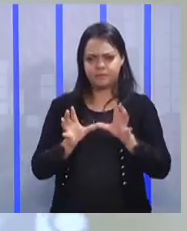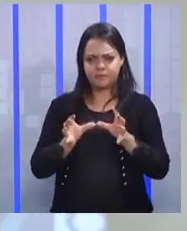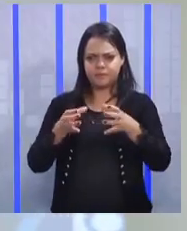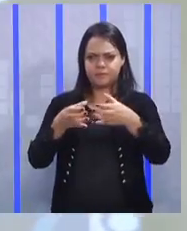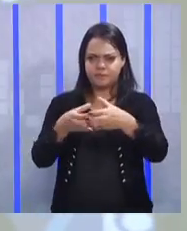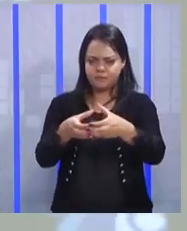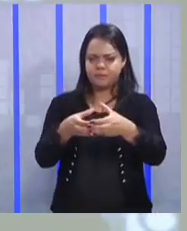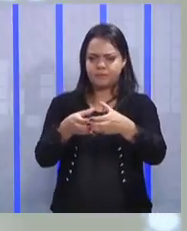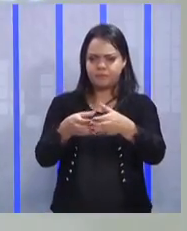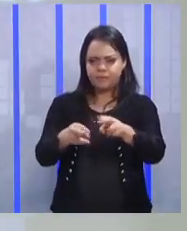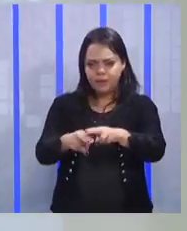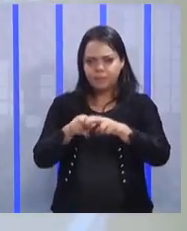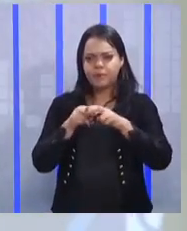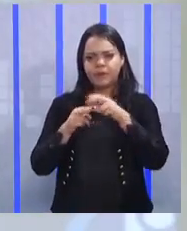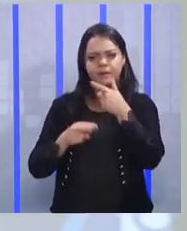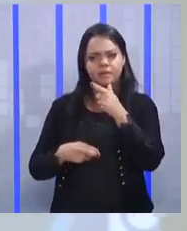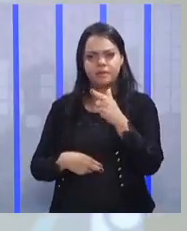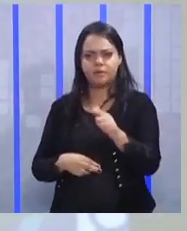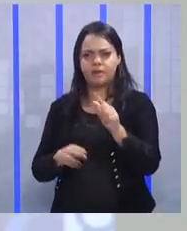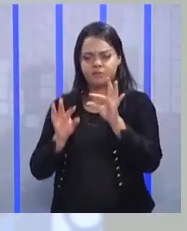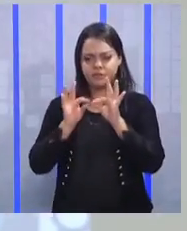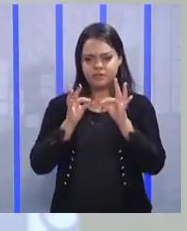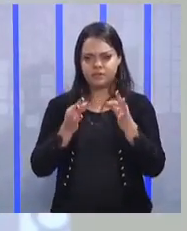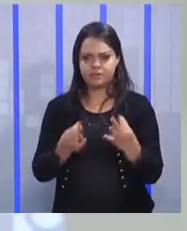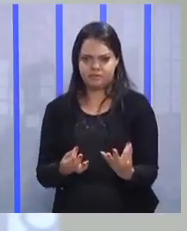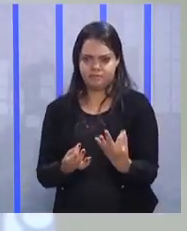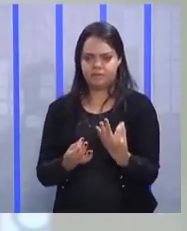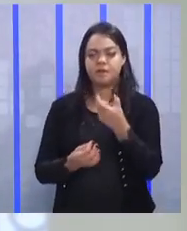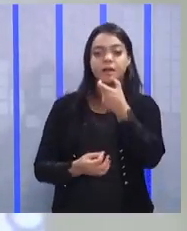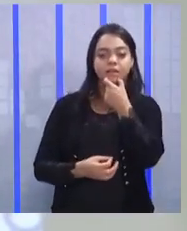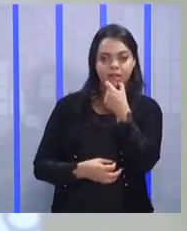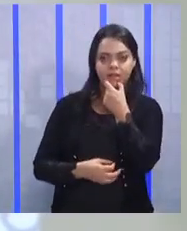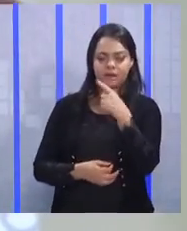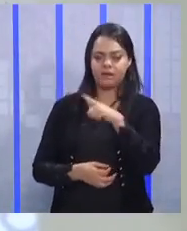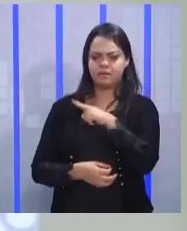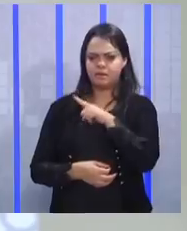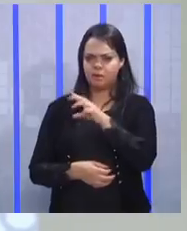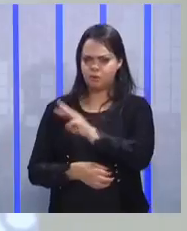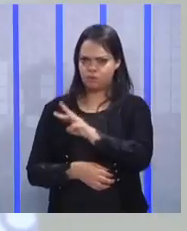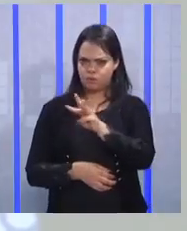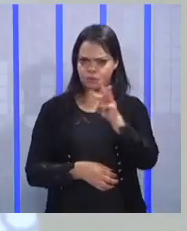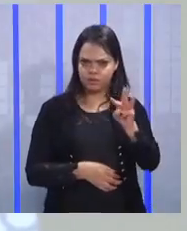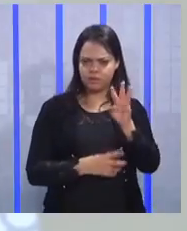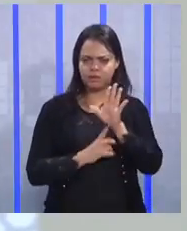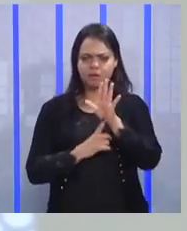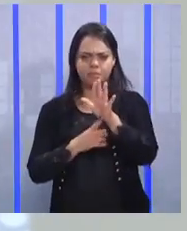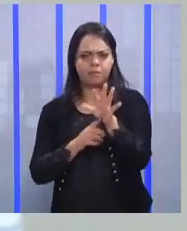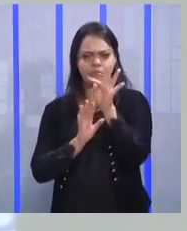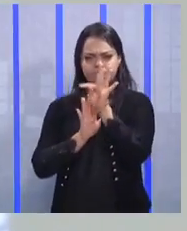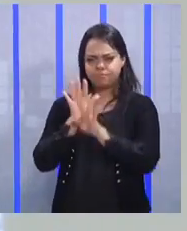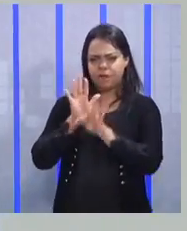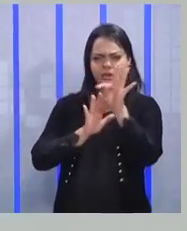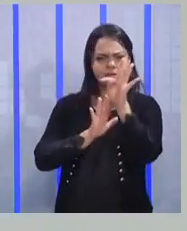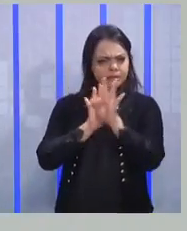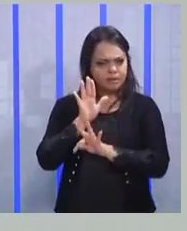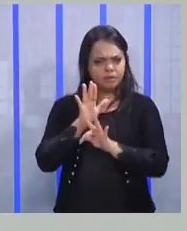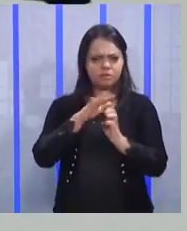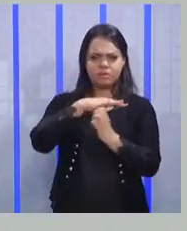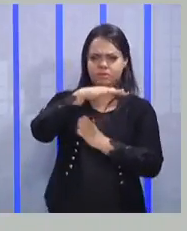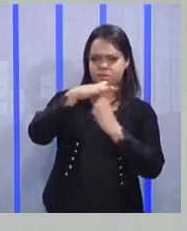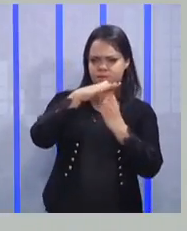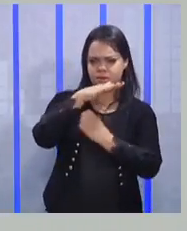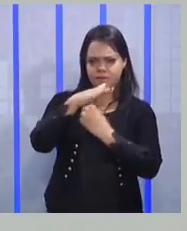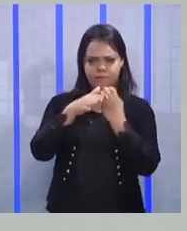linguagem simples, lá no Reino Unido. ali está o site e o site mostra textos corporativos no